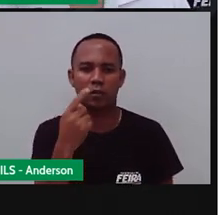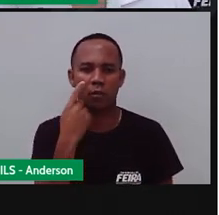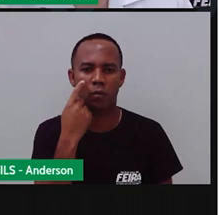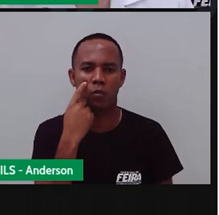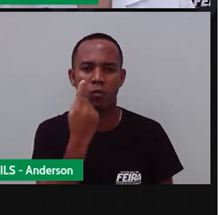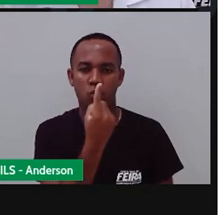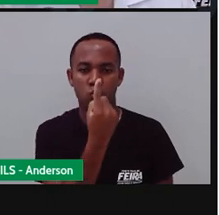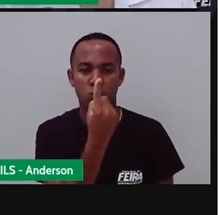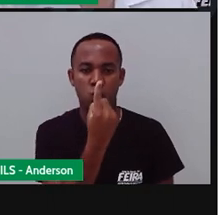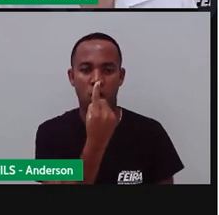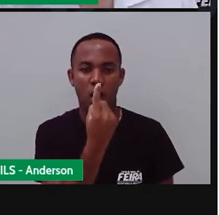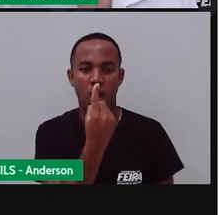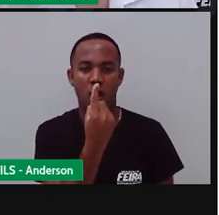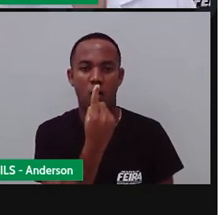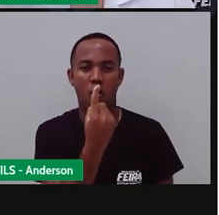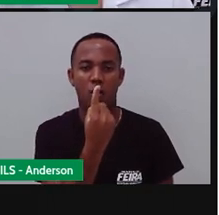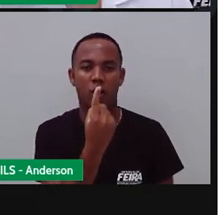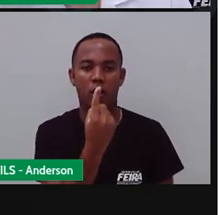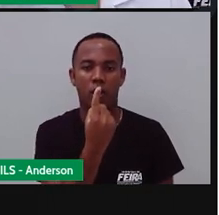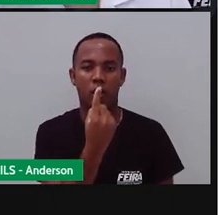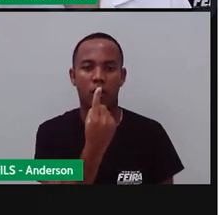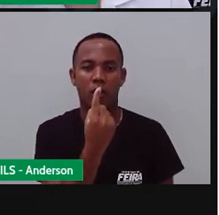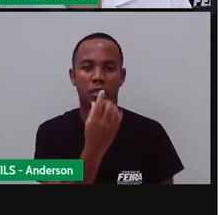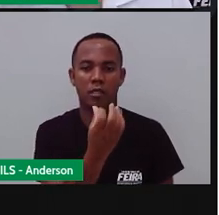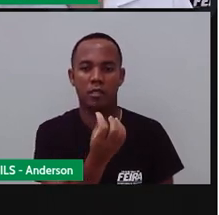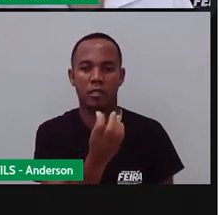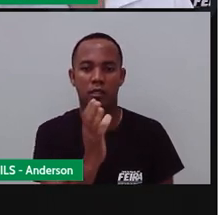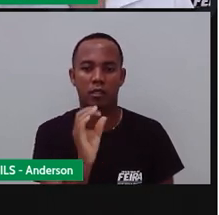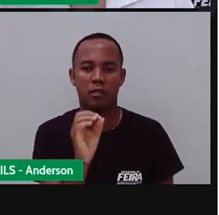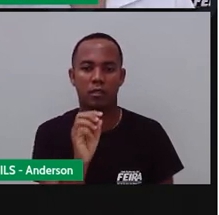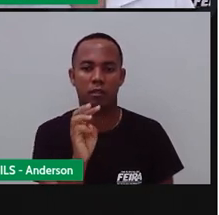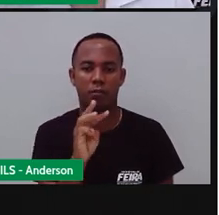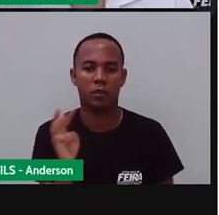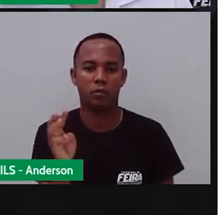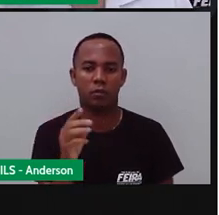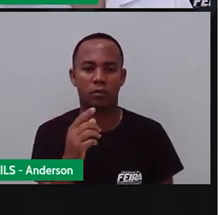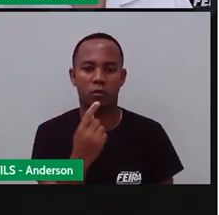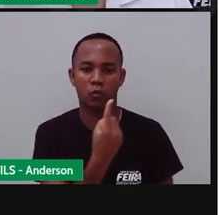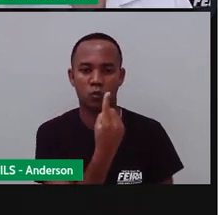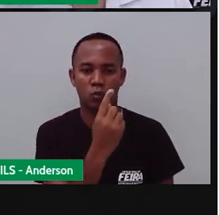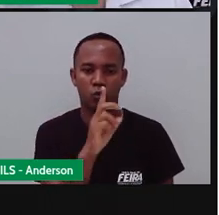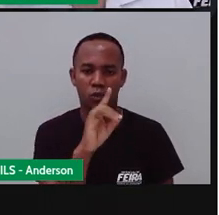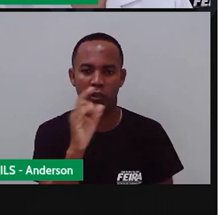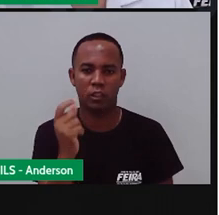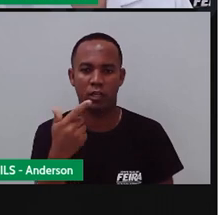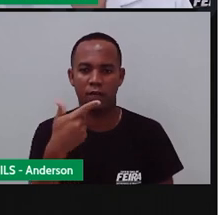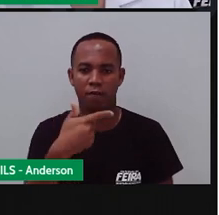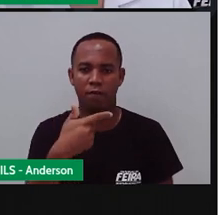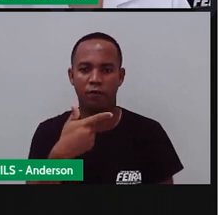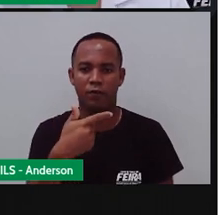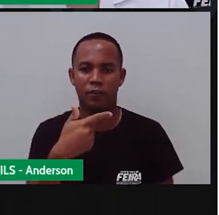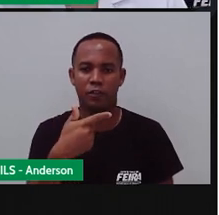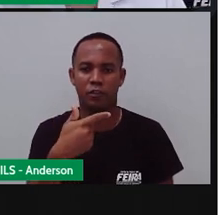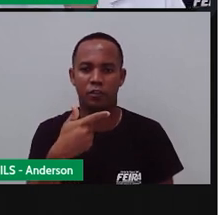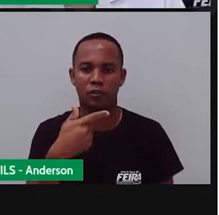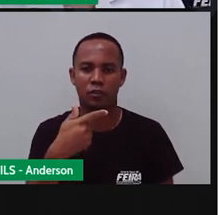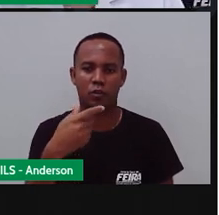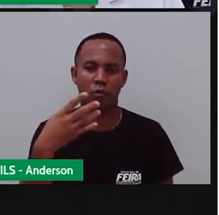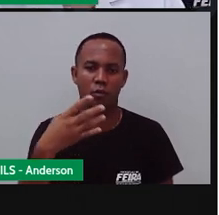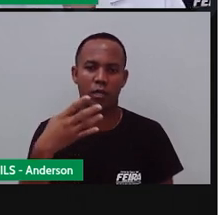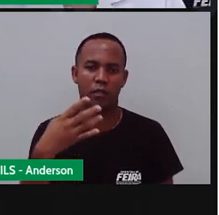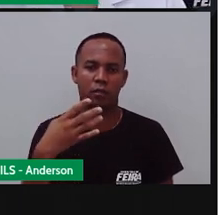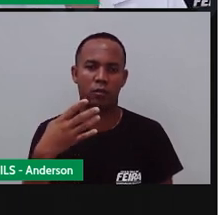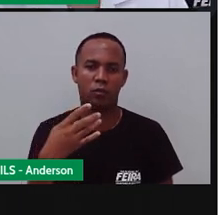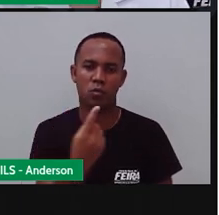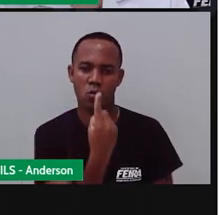Né? Um dia, 24 horas. Uma semana, sete dias.